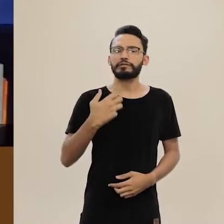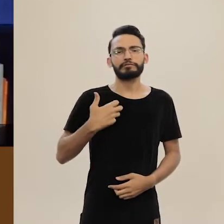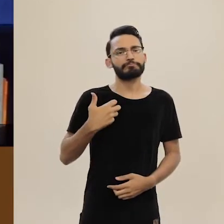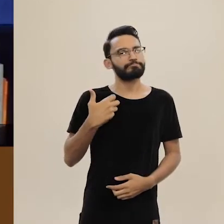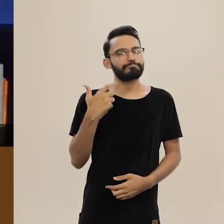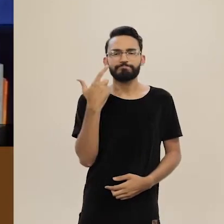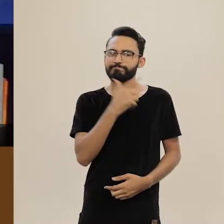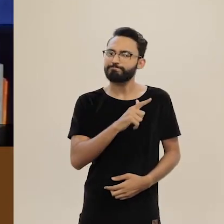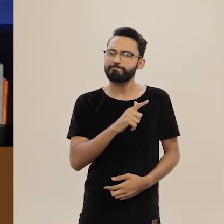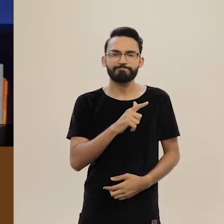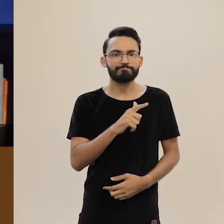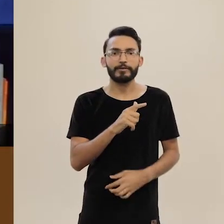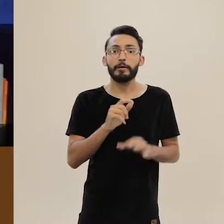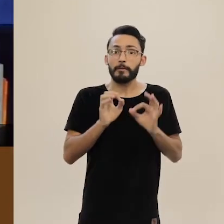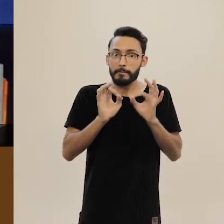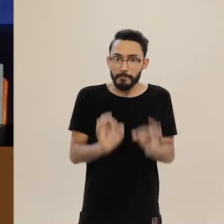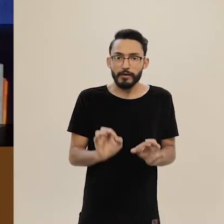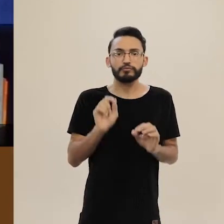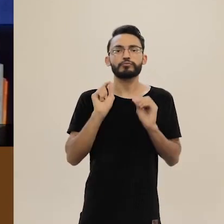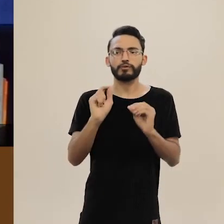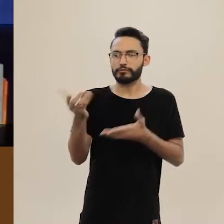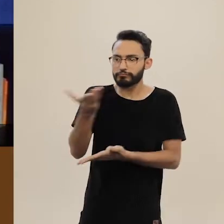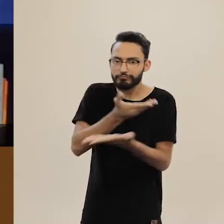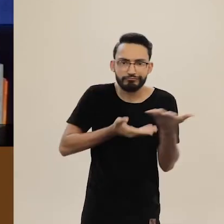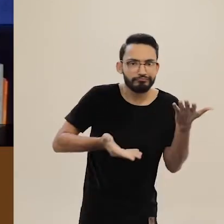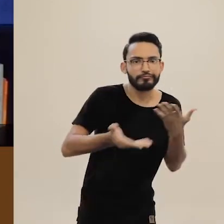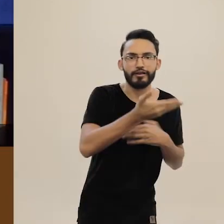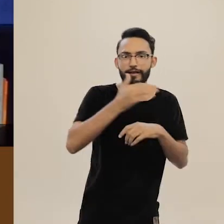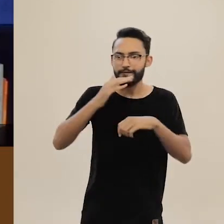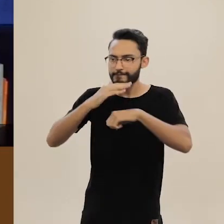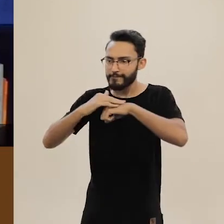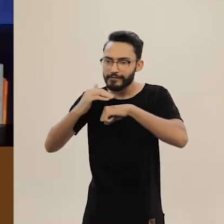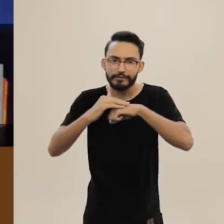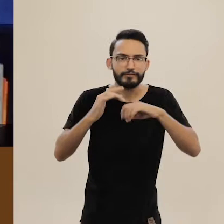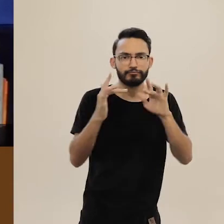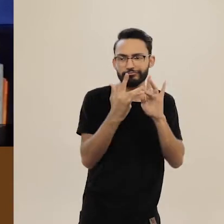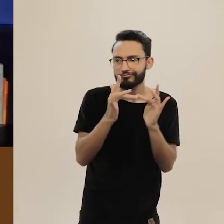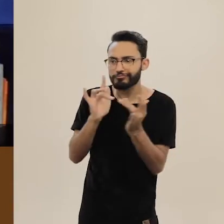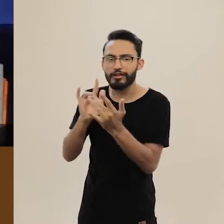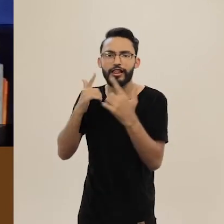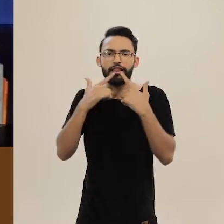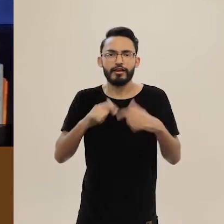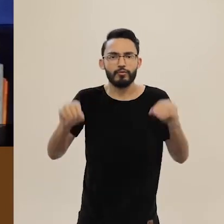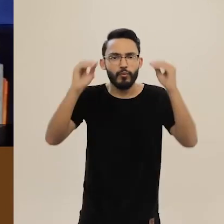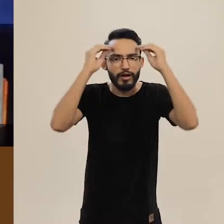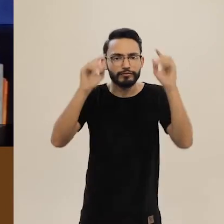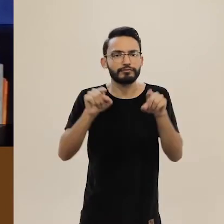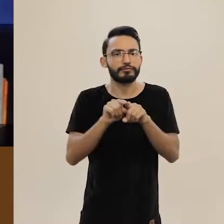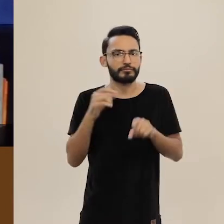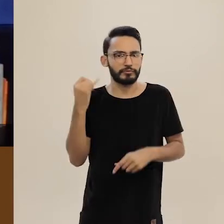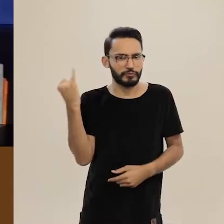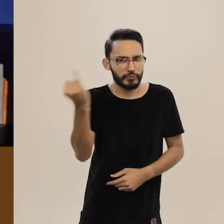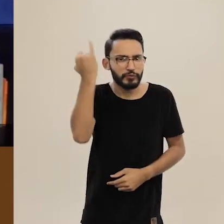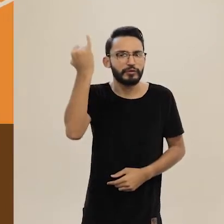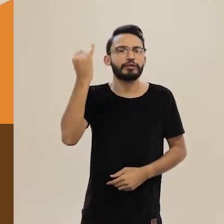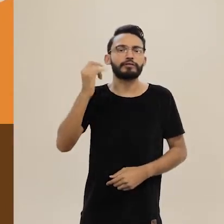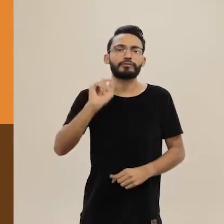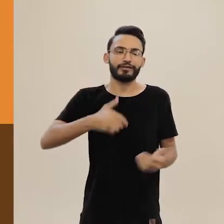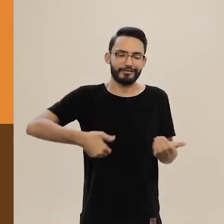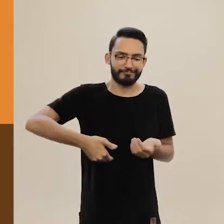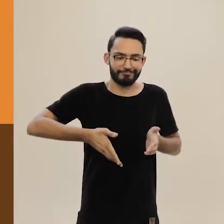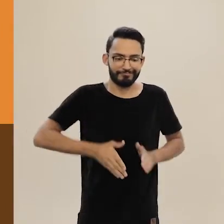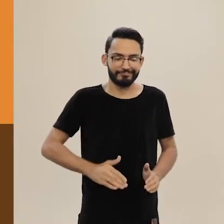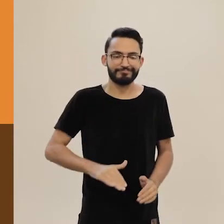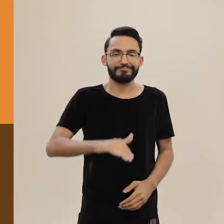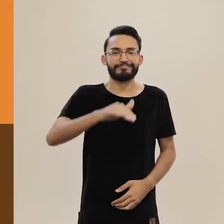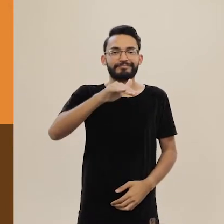Tal fato comprovou a importância da interação, afetividade e linguagem para o desenvolvimento saudável dos bebês.